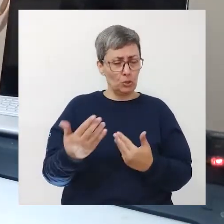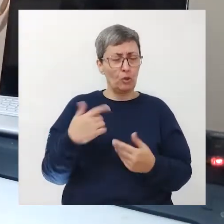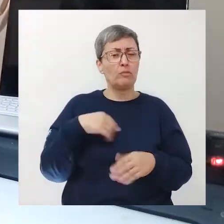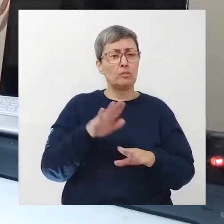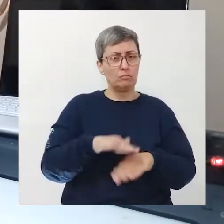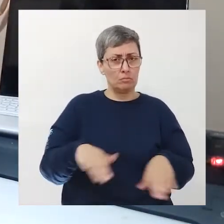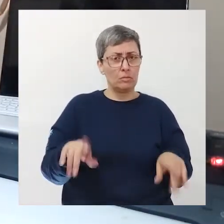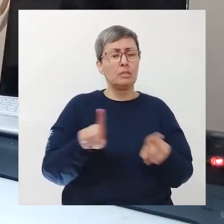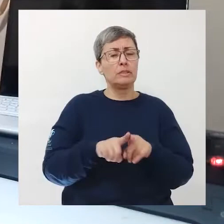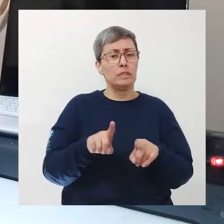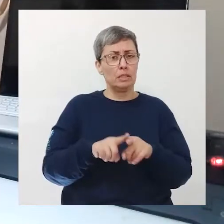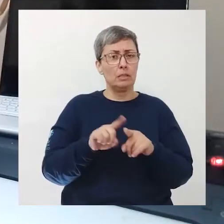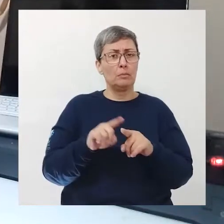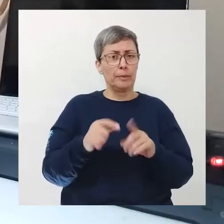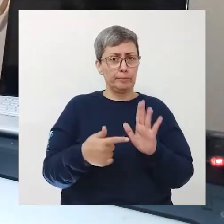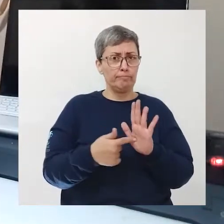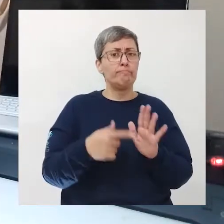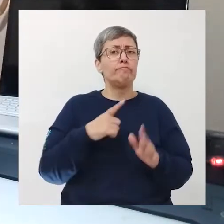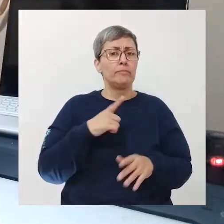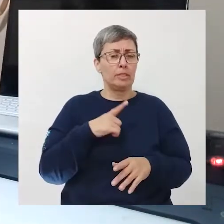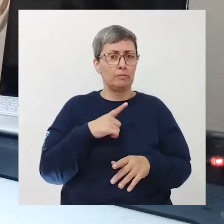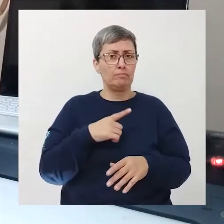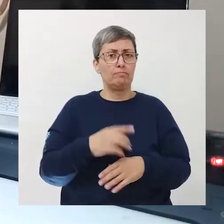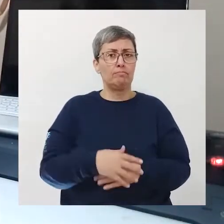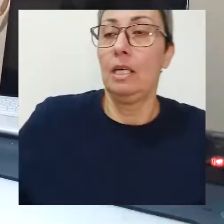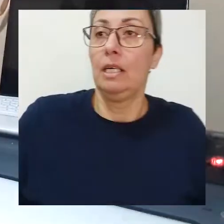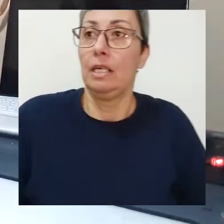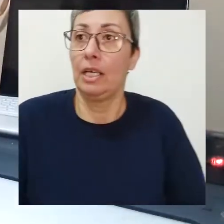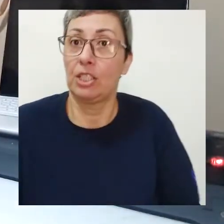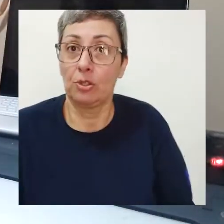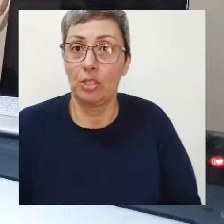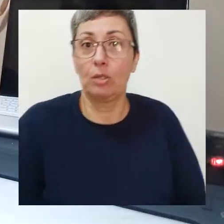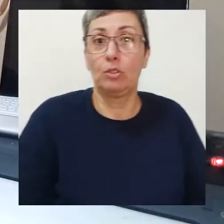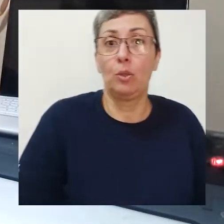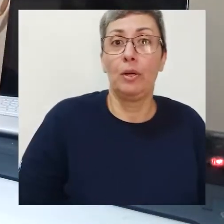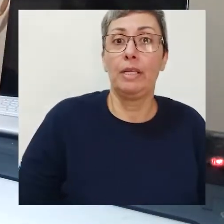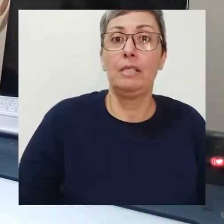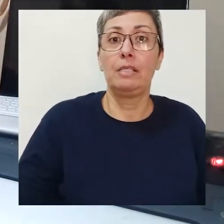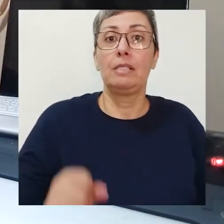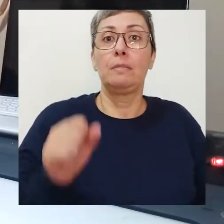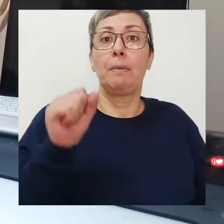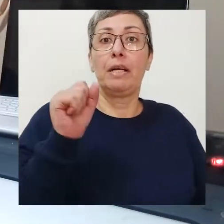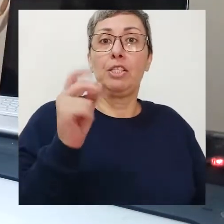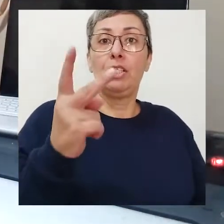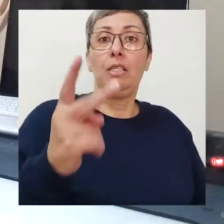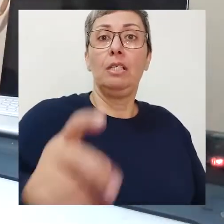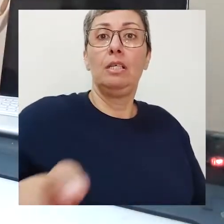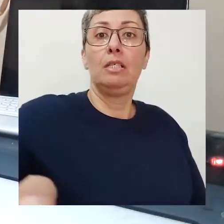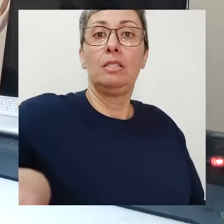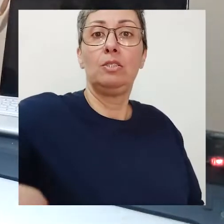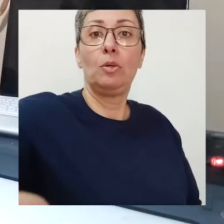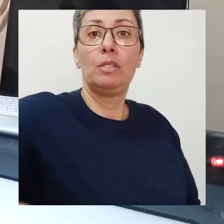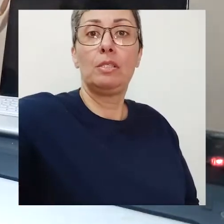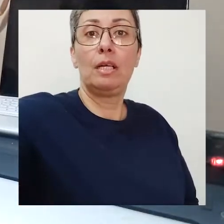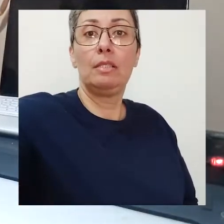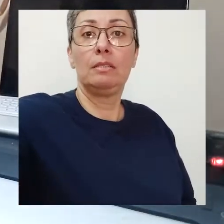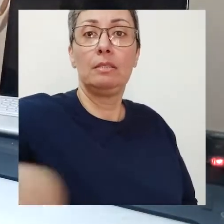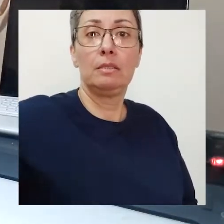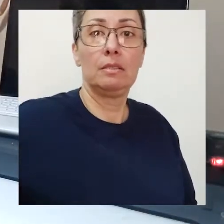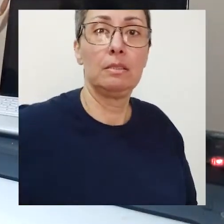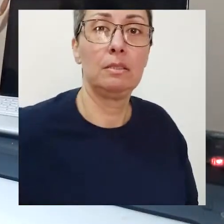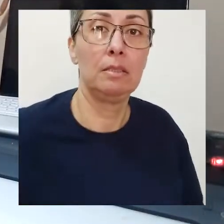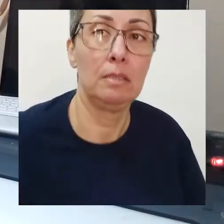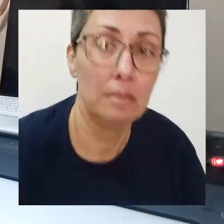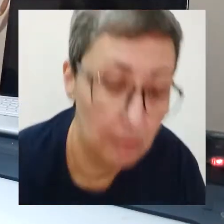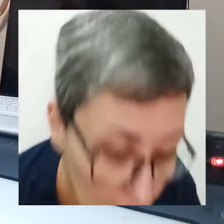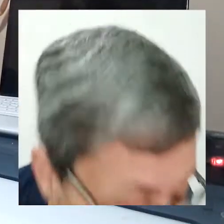e crianças que apresentam quadros como esse agora veja uma ação muito importante